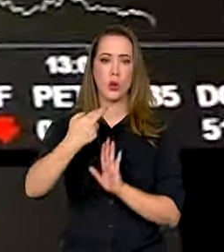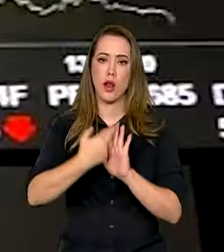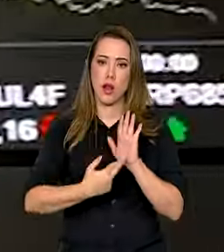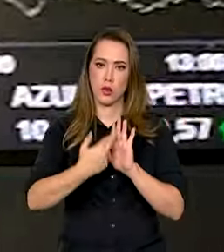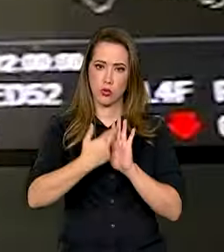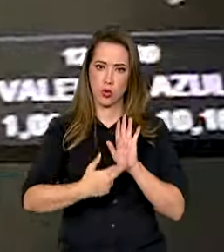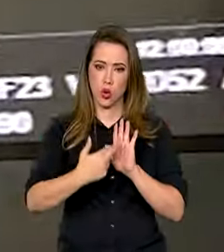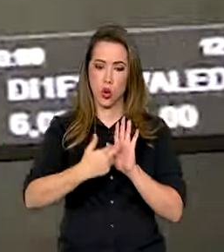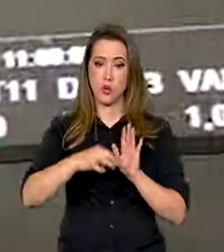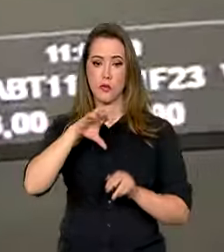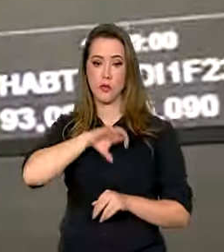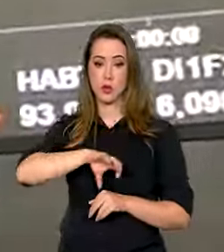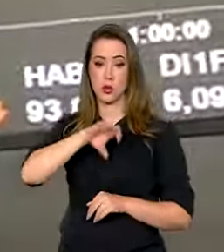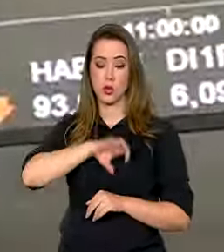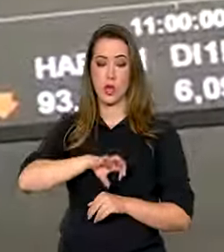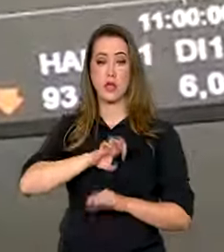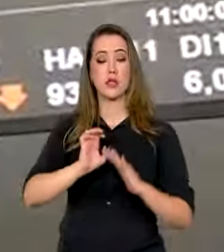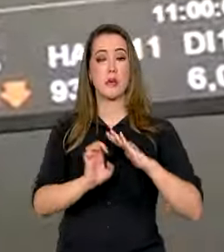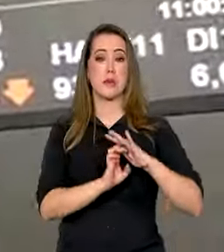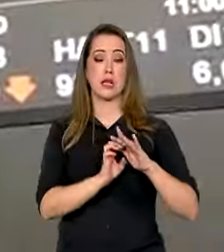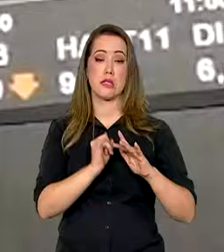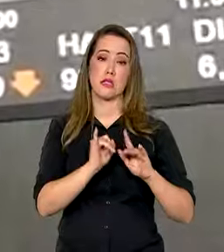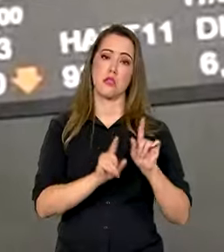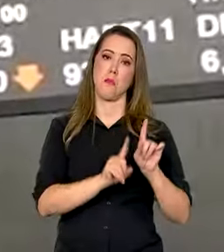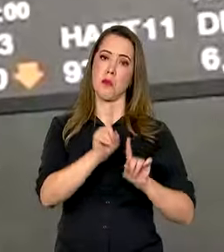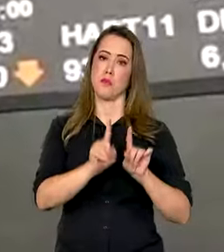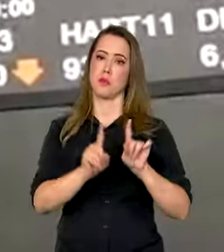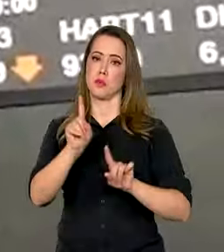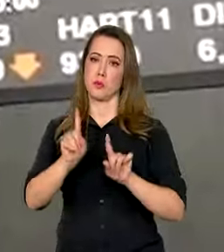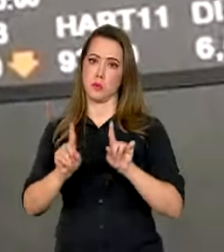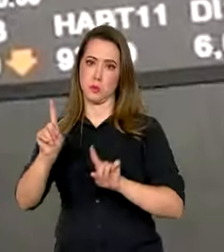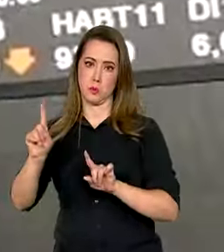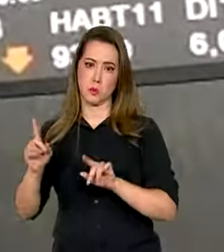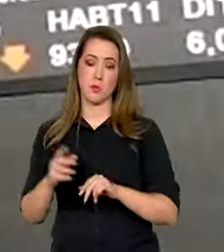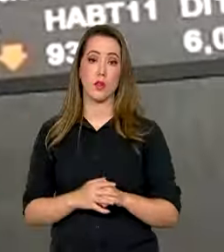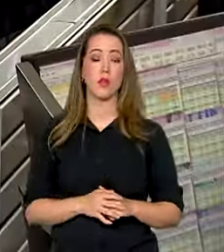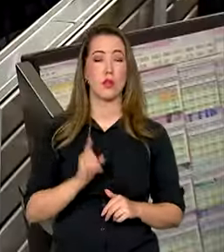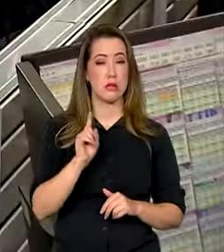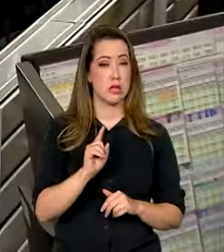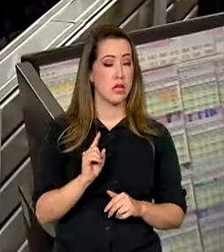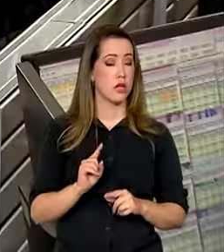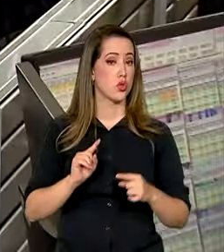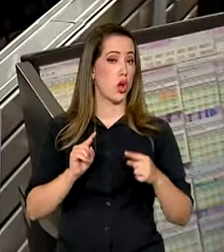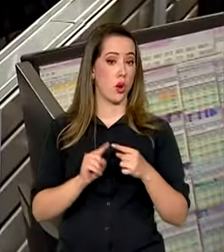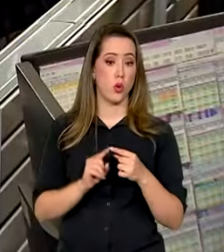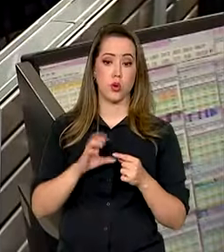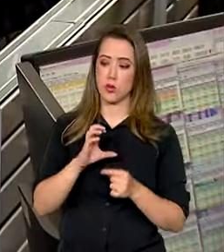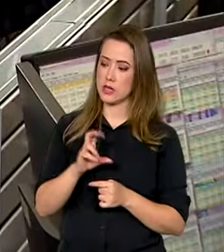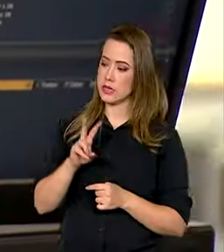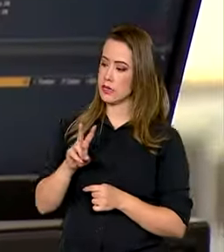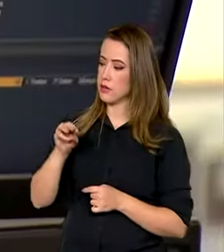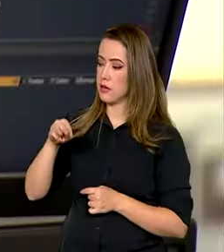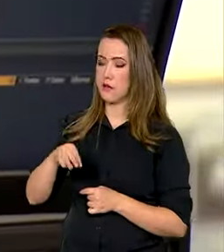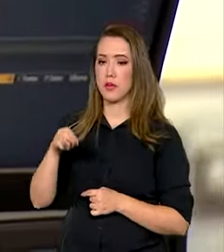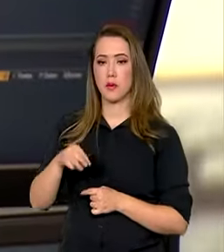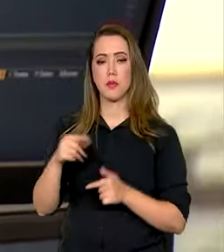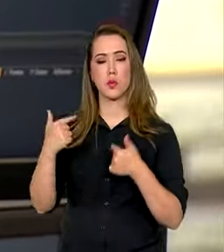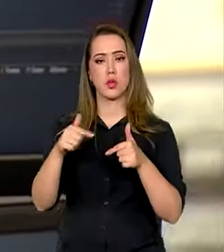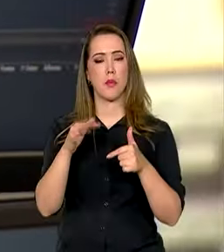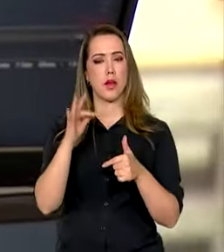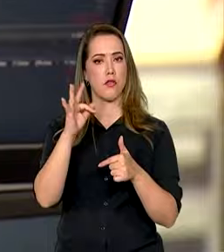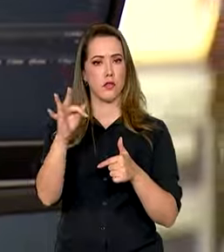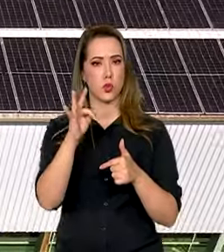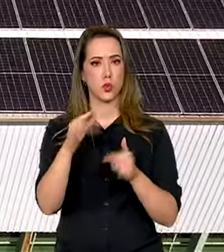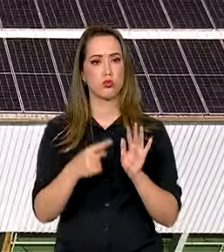para empresas que têm ações em bolsa de valores. De acordo com a CVM, a medida não só antecipa regulamentações futuras,